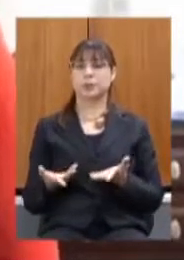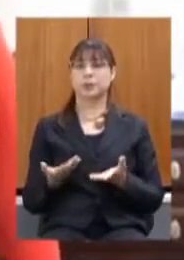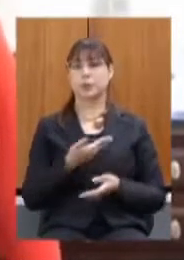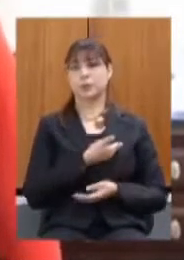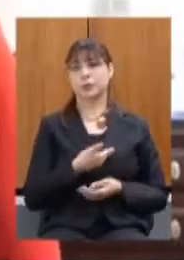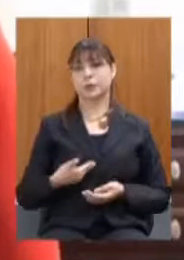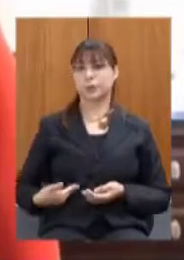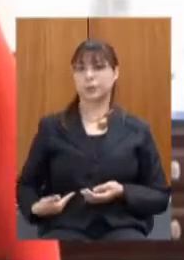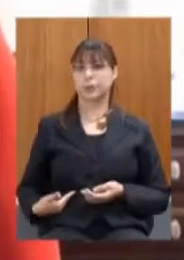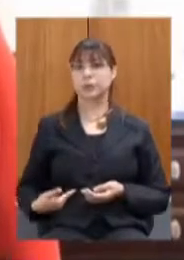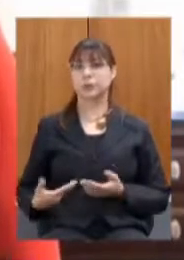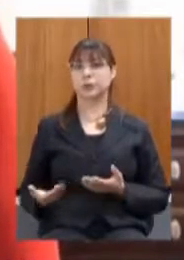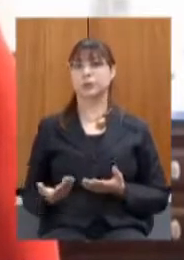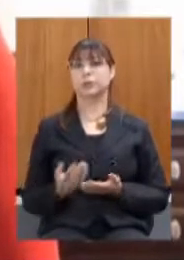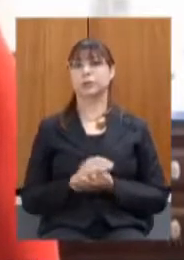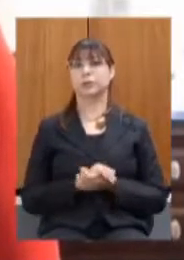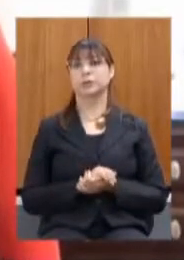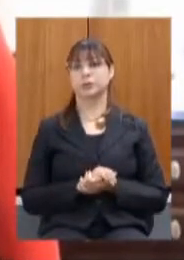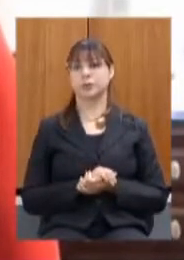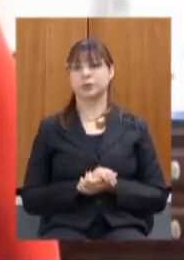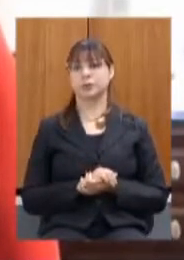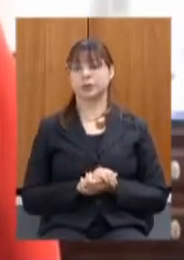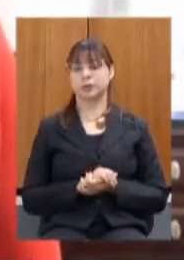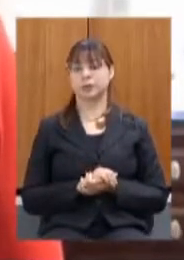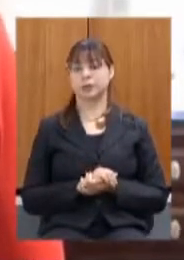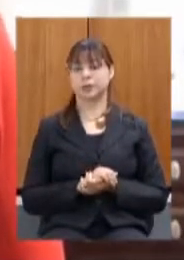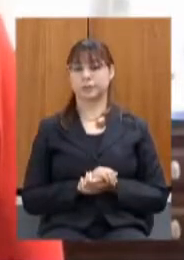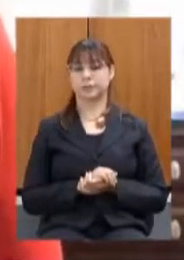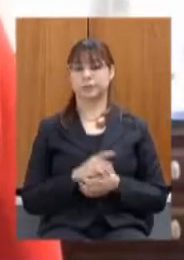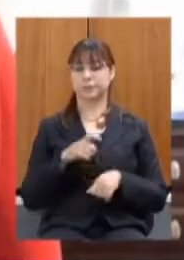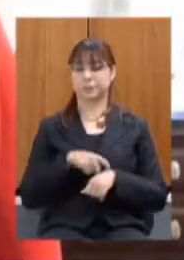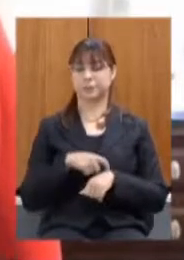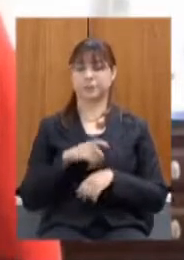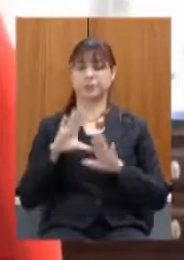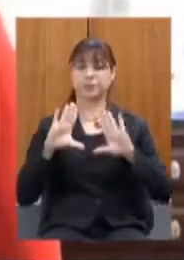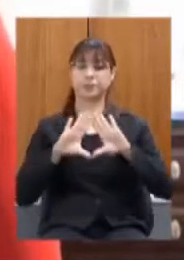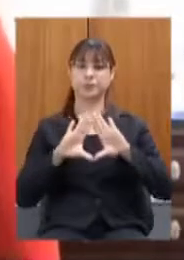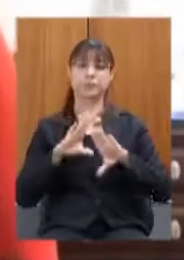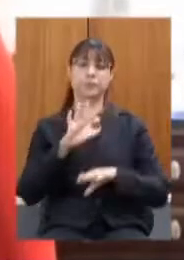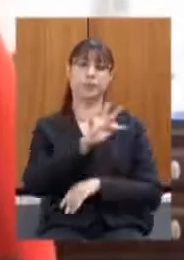ao Assembleia Fiscaliza tem nos feito